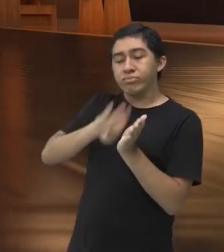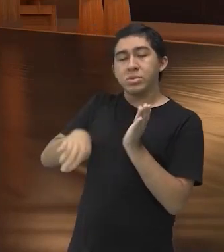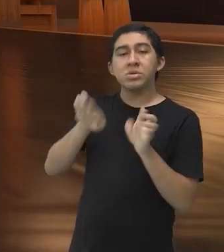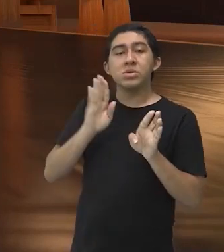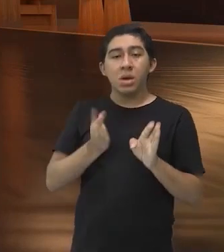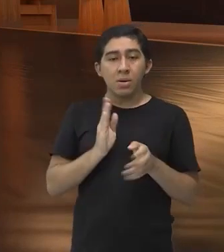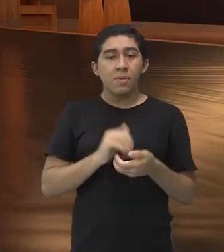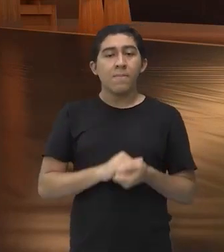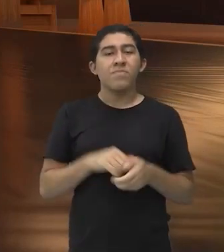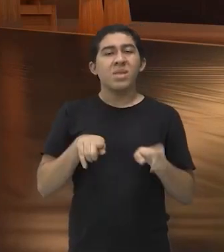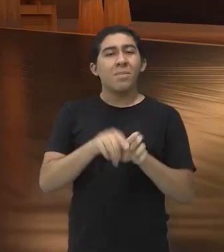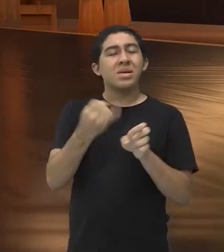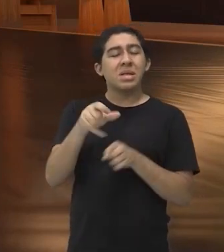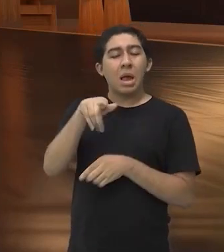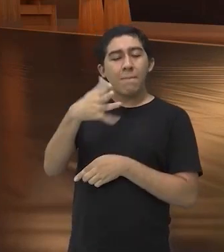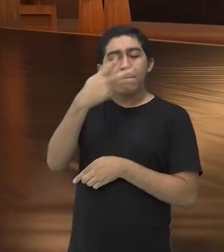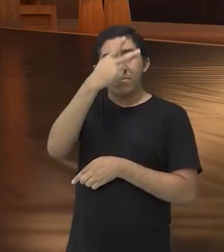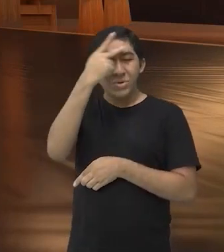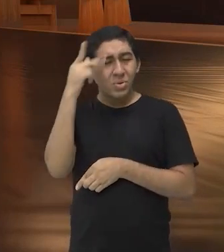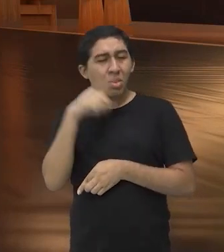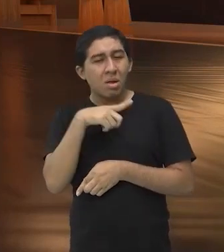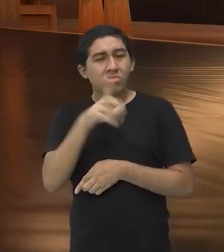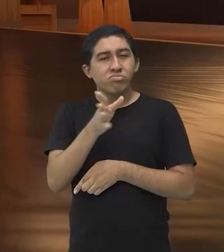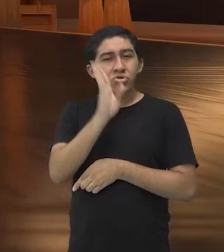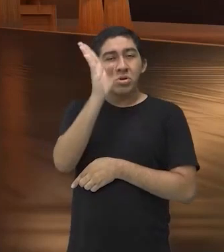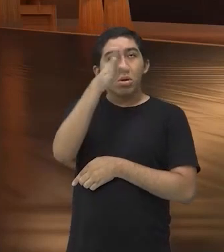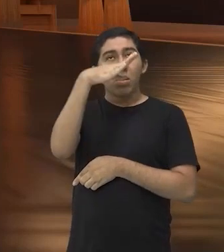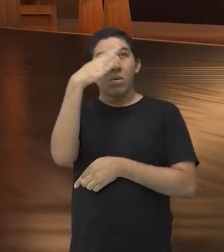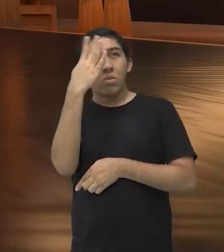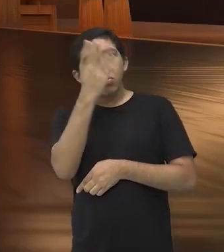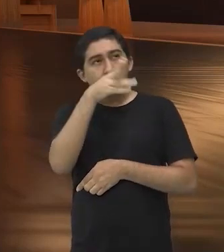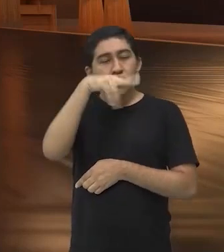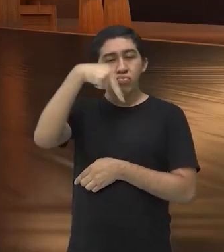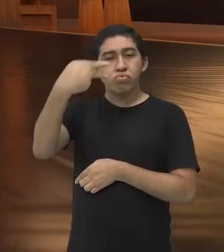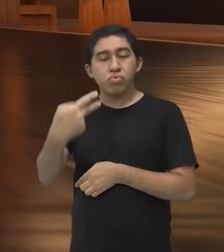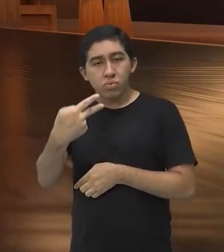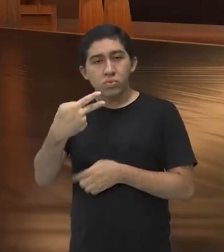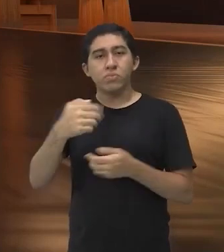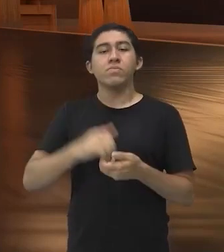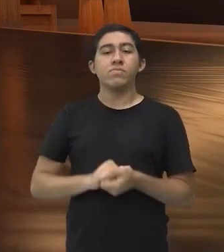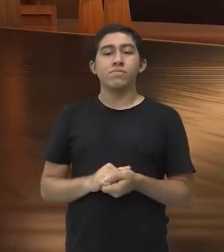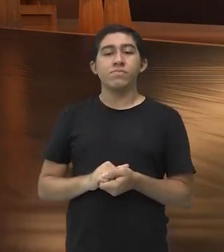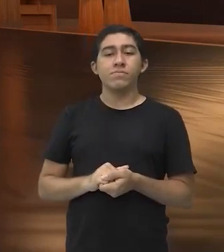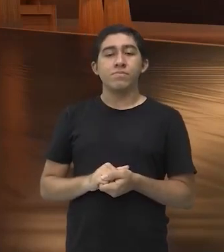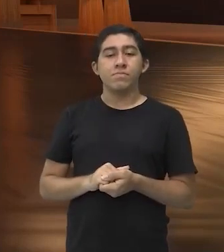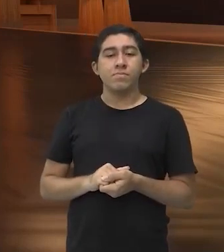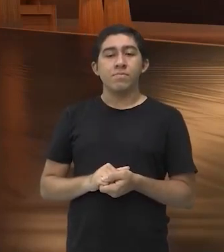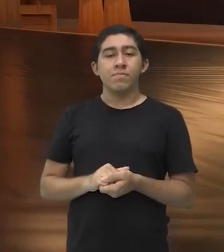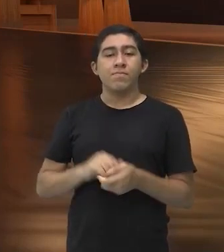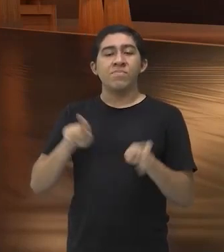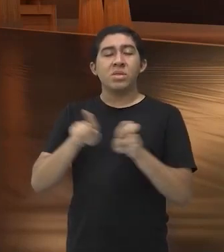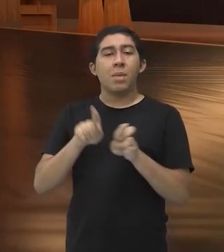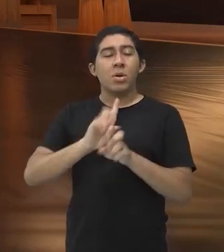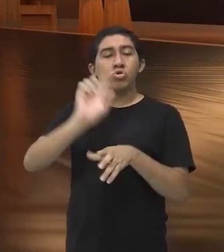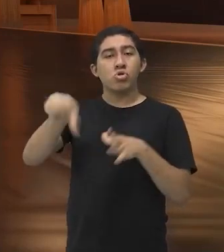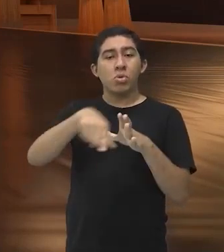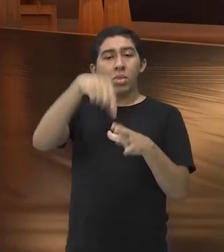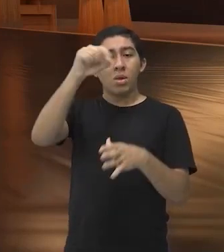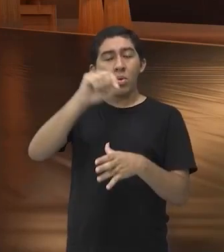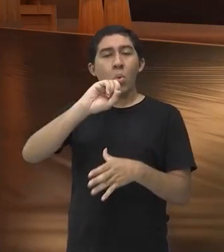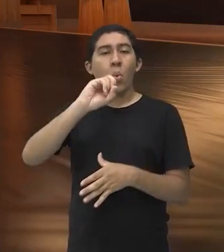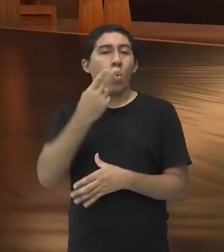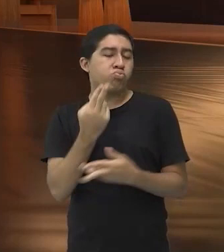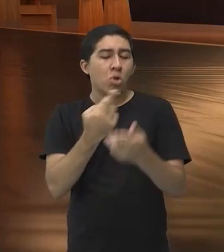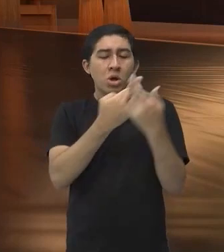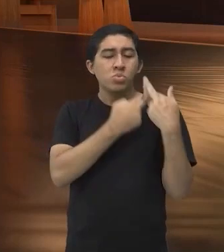Perda dos sentidos, o placar dos pontos, é claro. Sorteio ou decisão da arbitragem. De repente, o